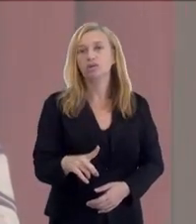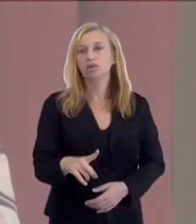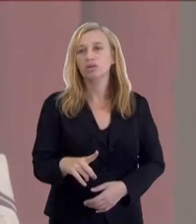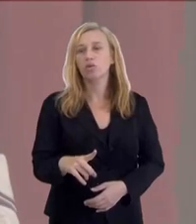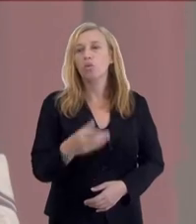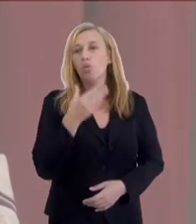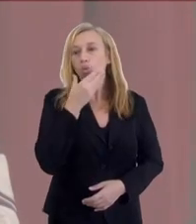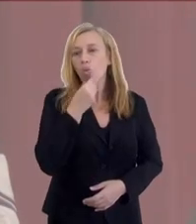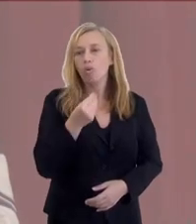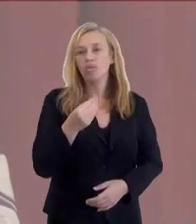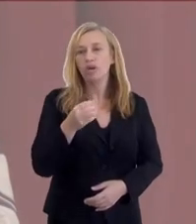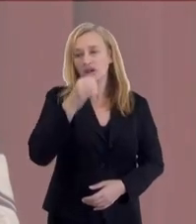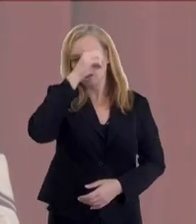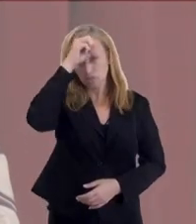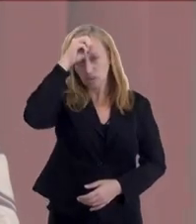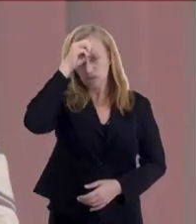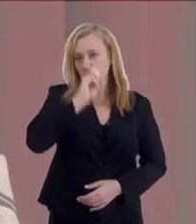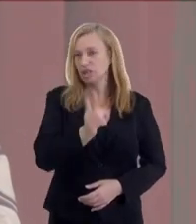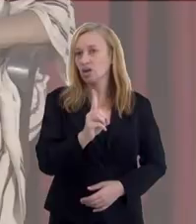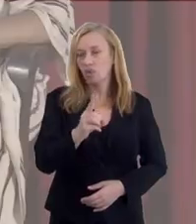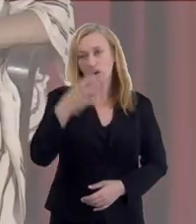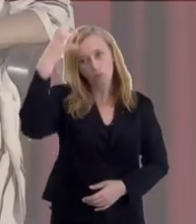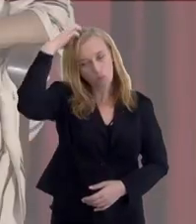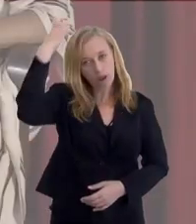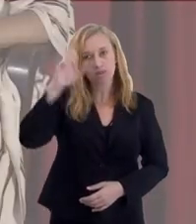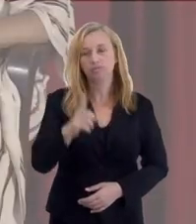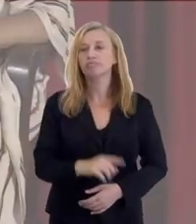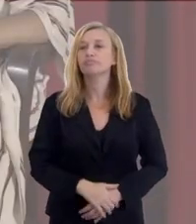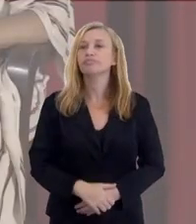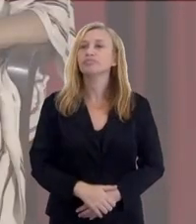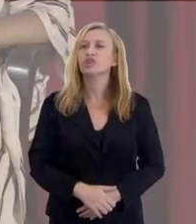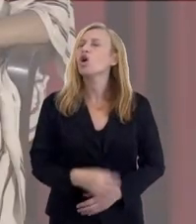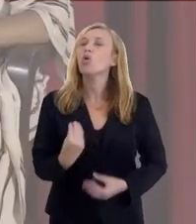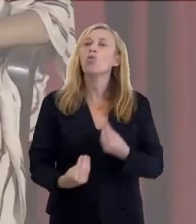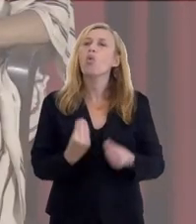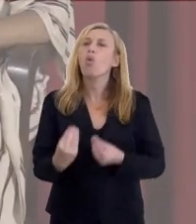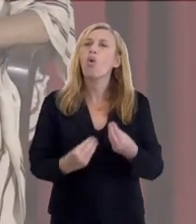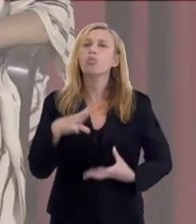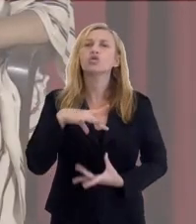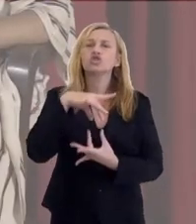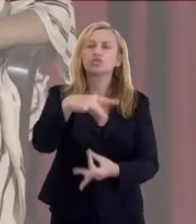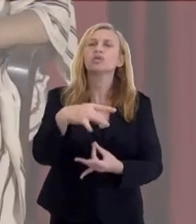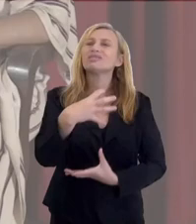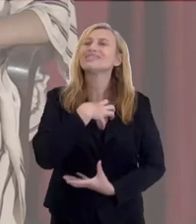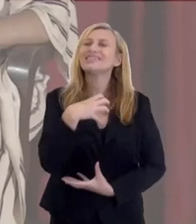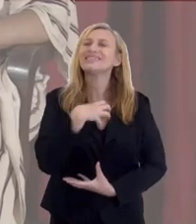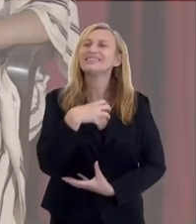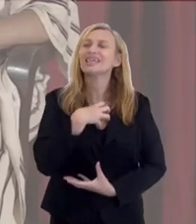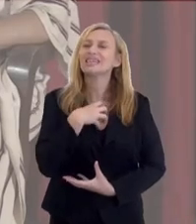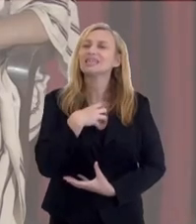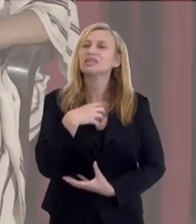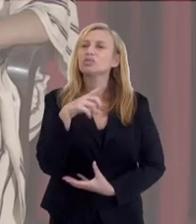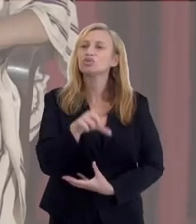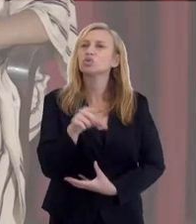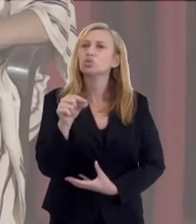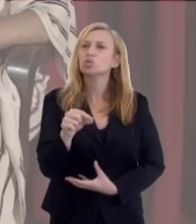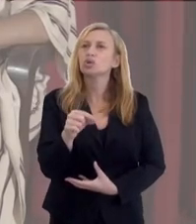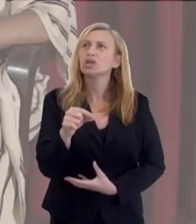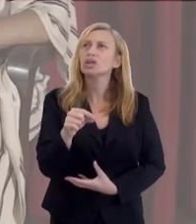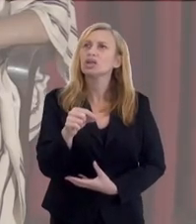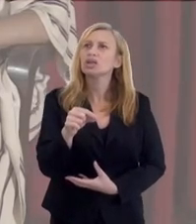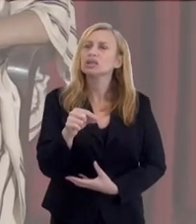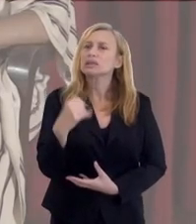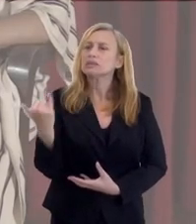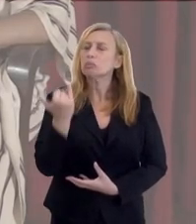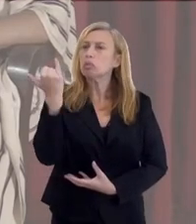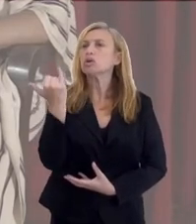Eles estavam fazendo uma roleta russa, que o rapaz não era culpado. Por que vocês, espíritas, se